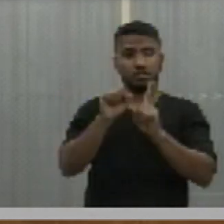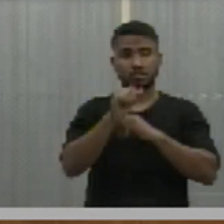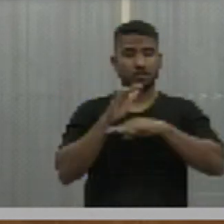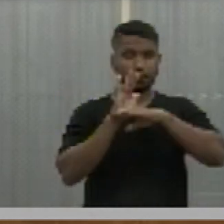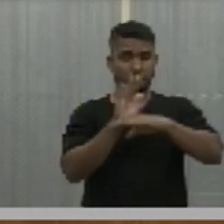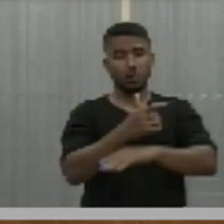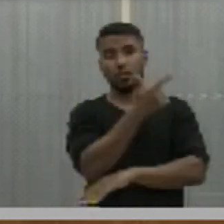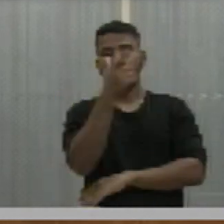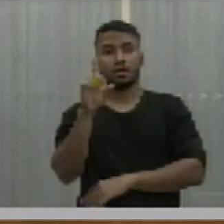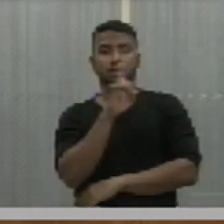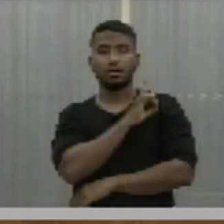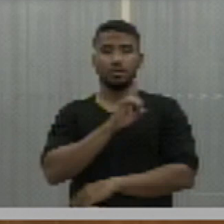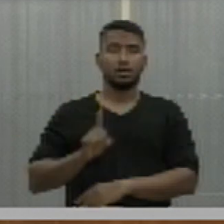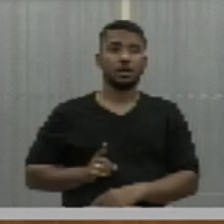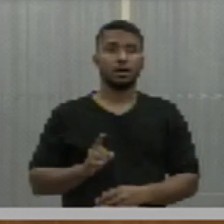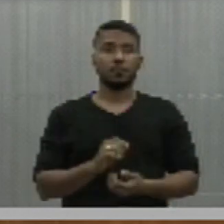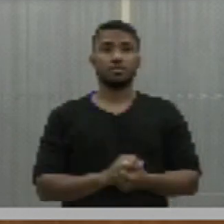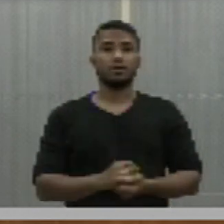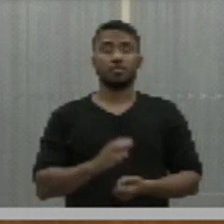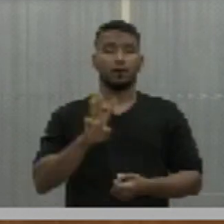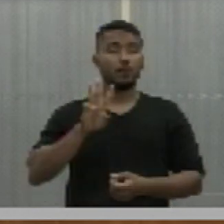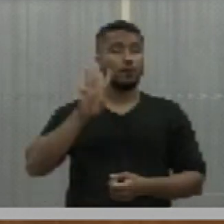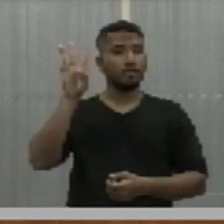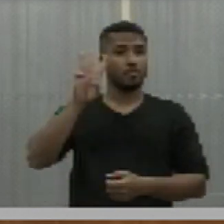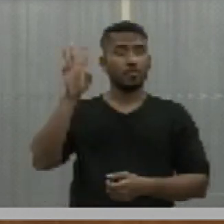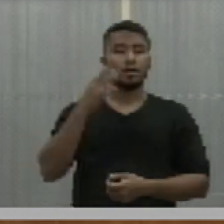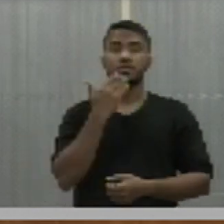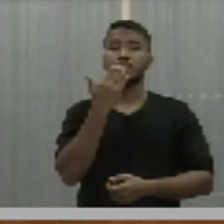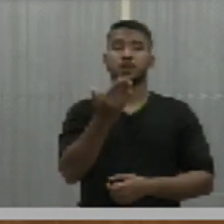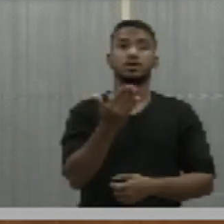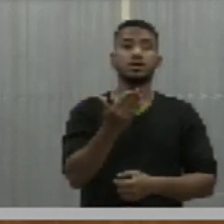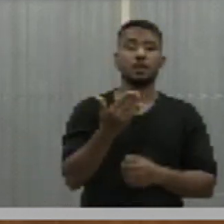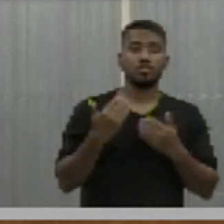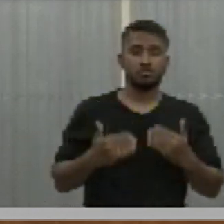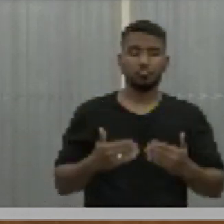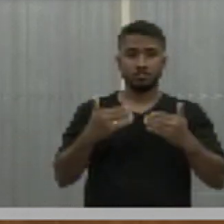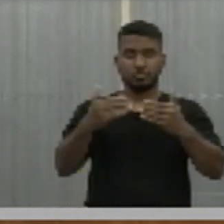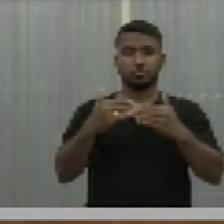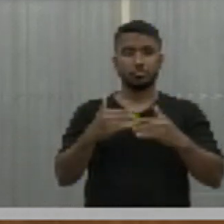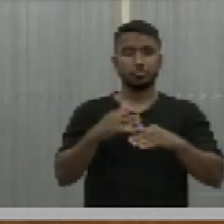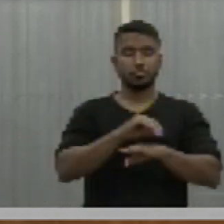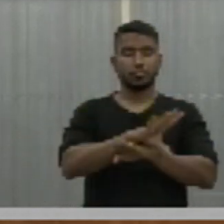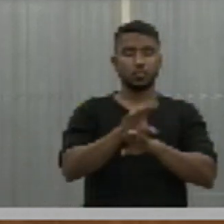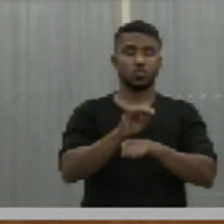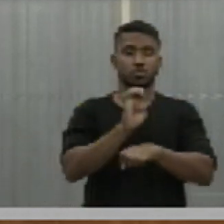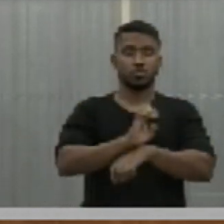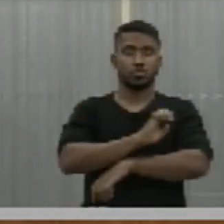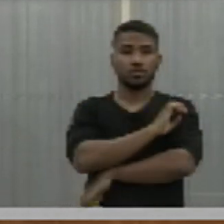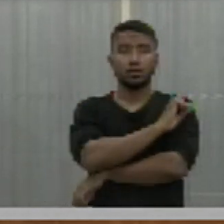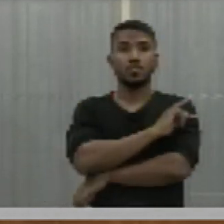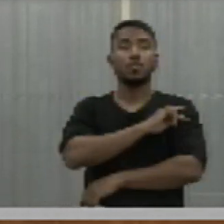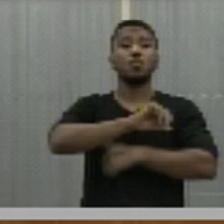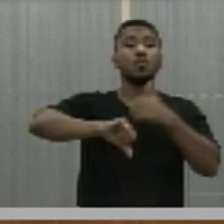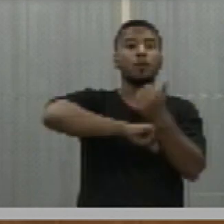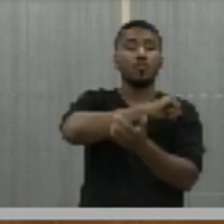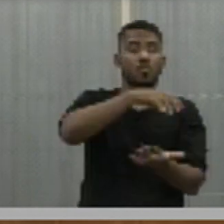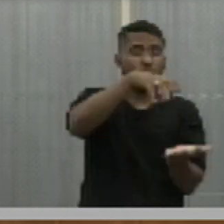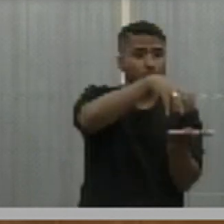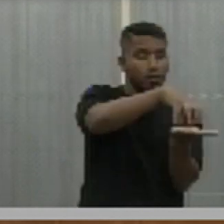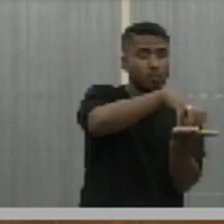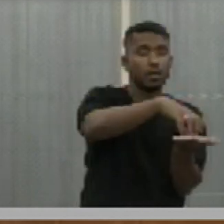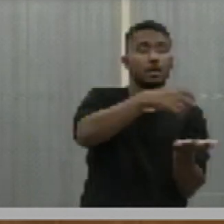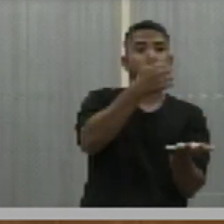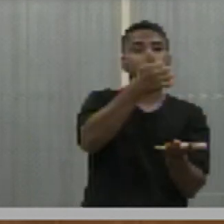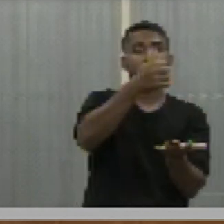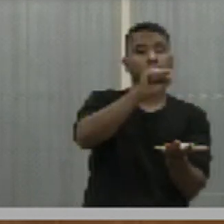deputado, senhor deputado Varton Lacerda, o qual solicita a Secretaria de Educação do estado, mudança da sede da